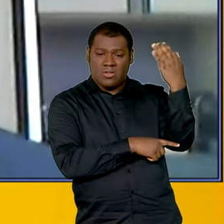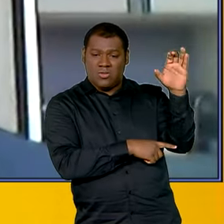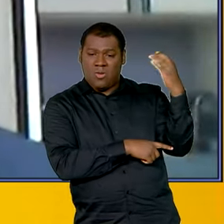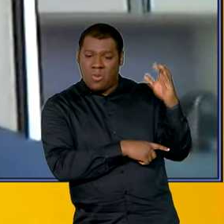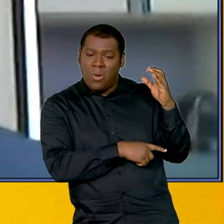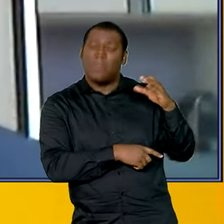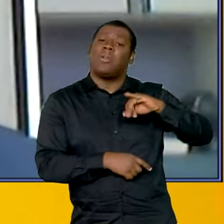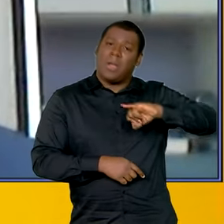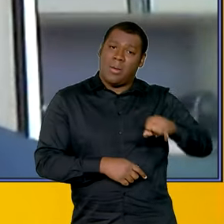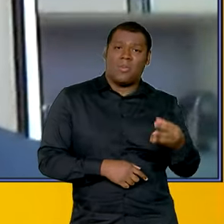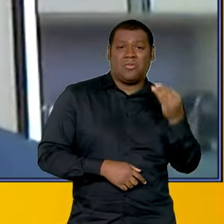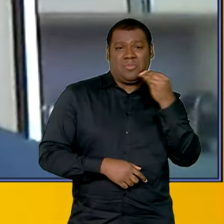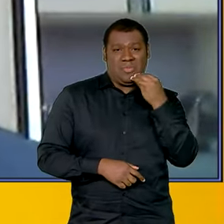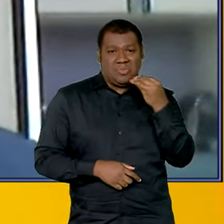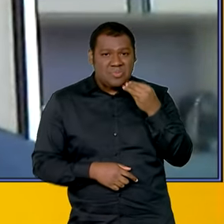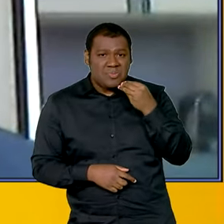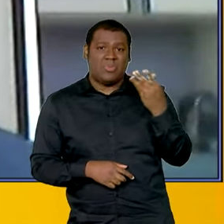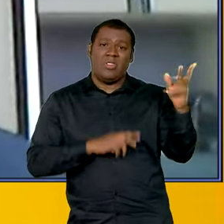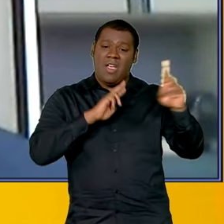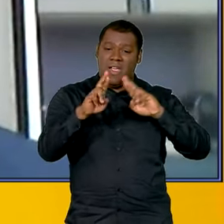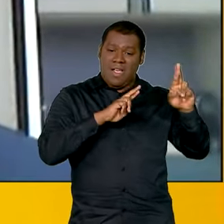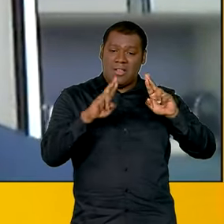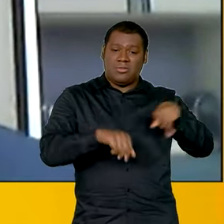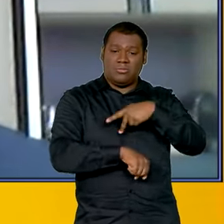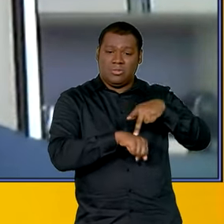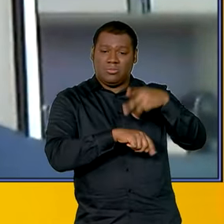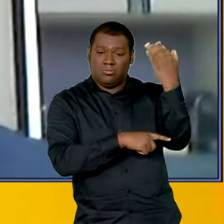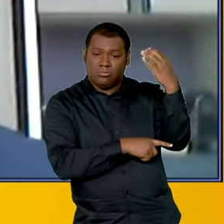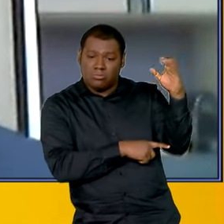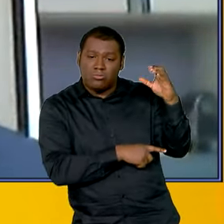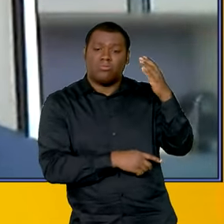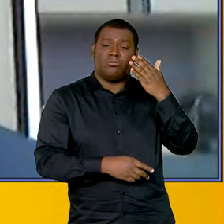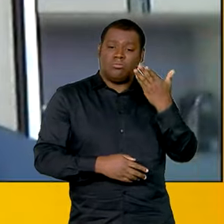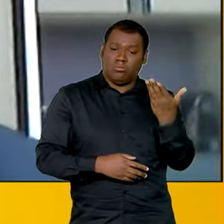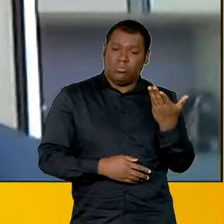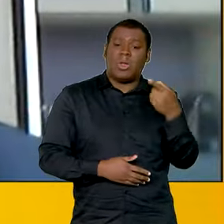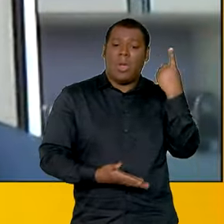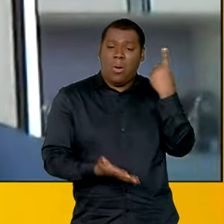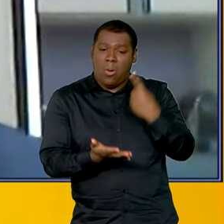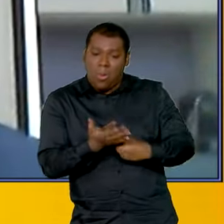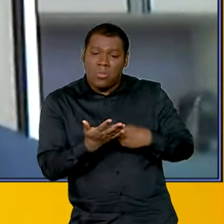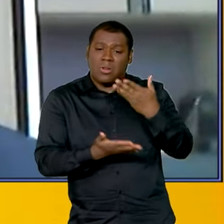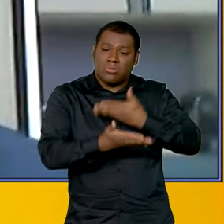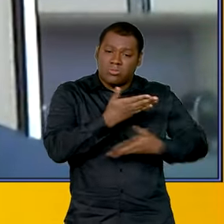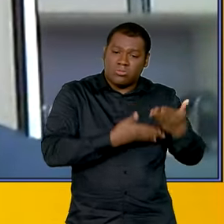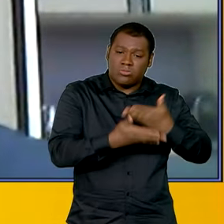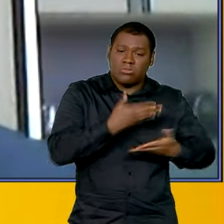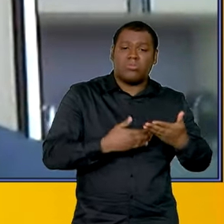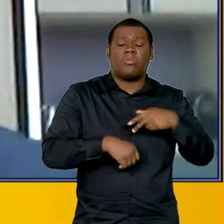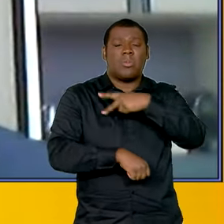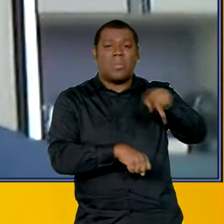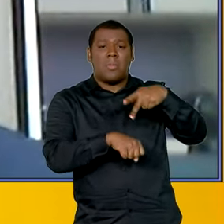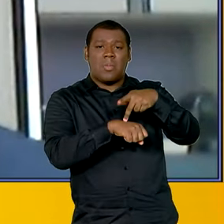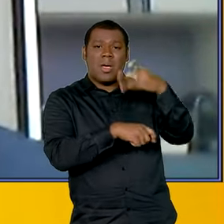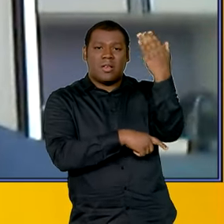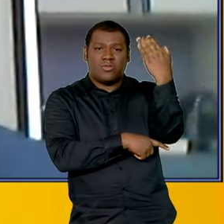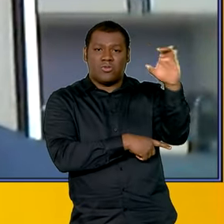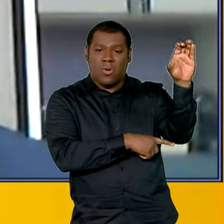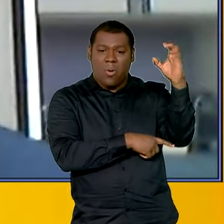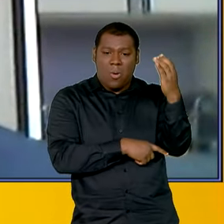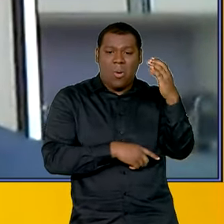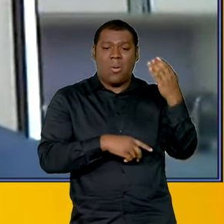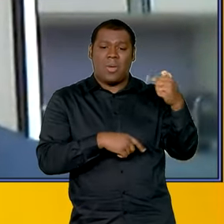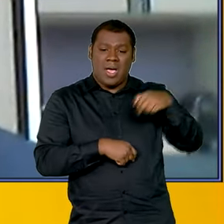bilaterais, nos mais variados campos. Nós temos com a Colômbia já uma relação